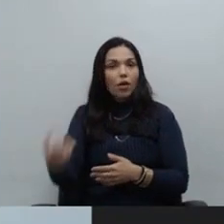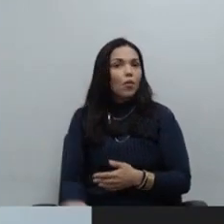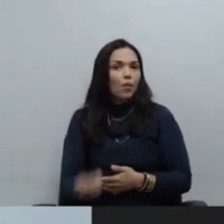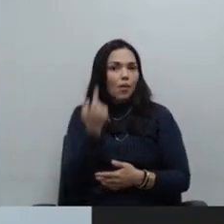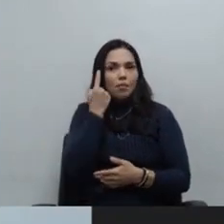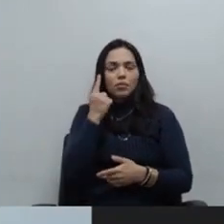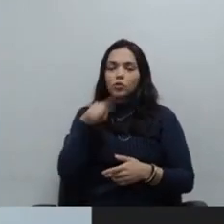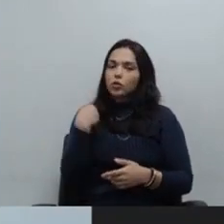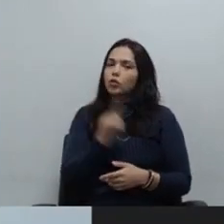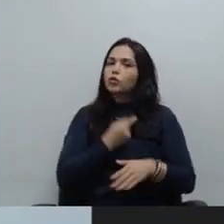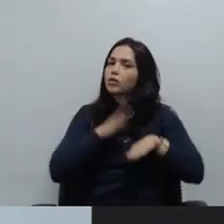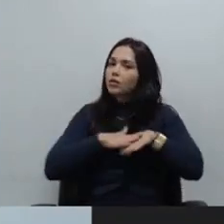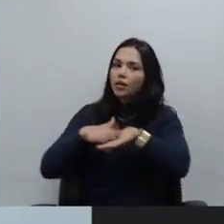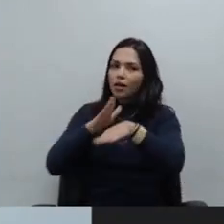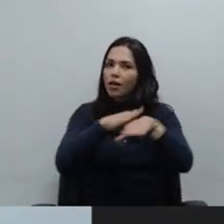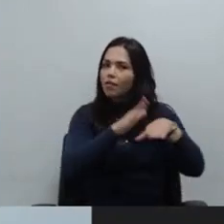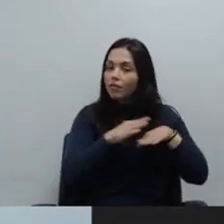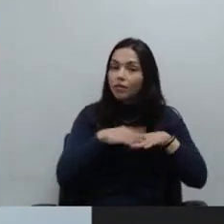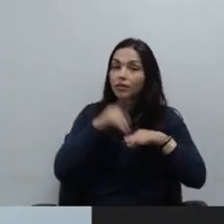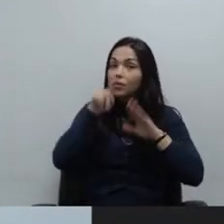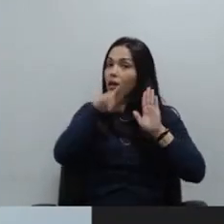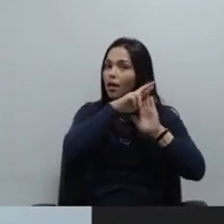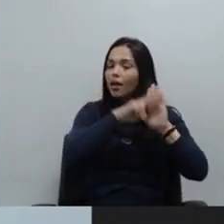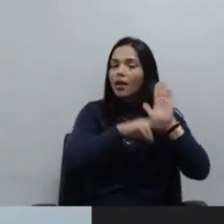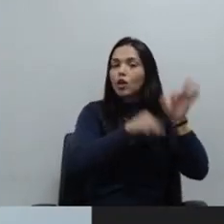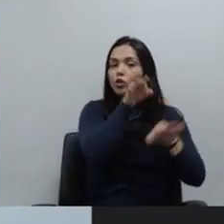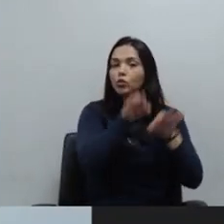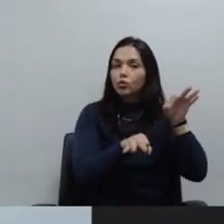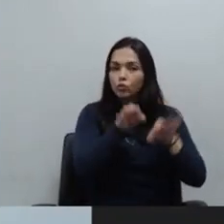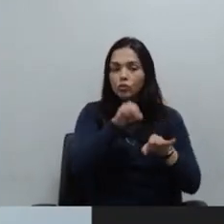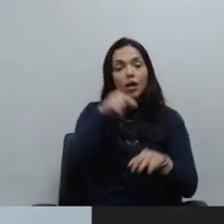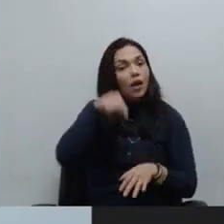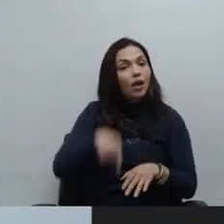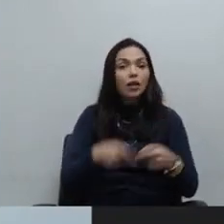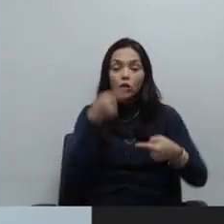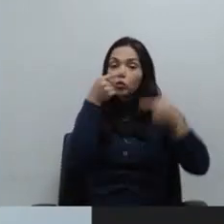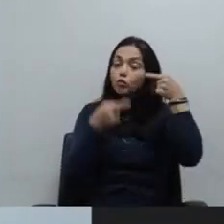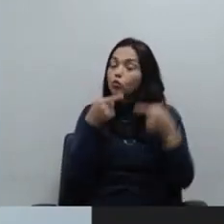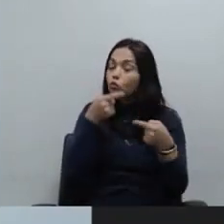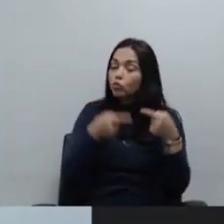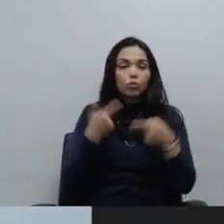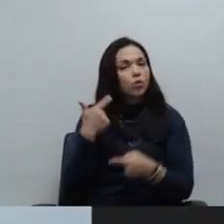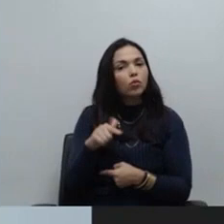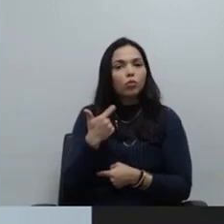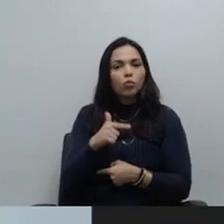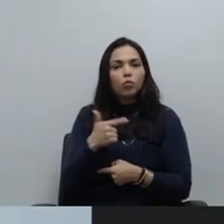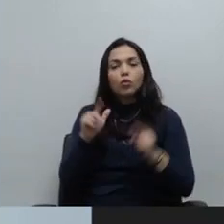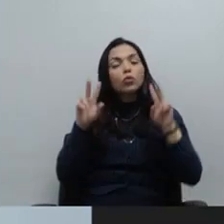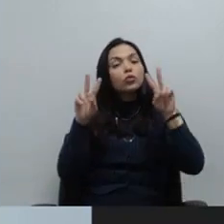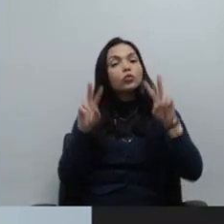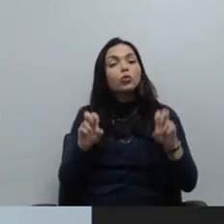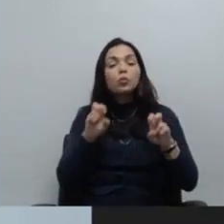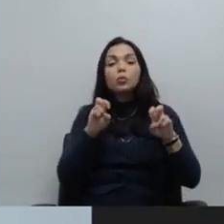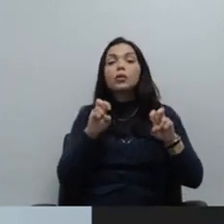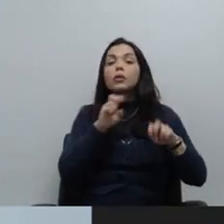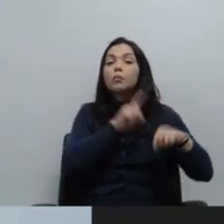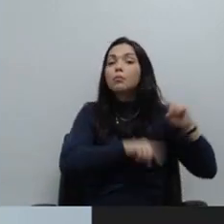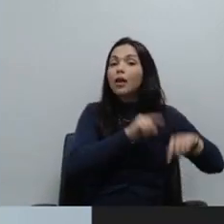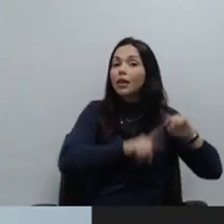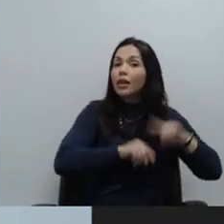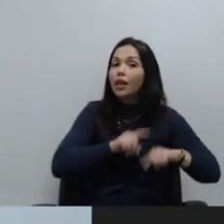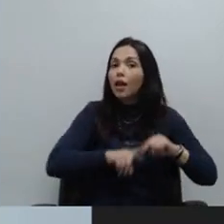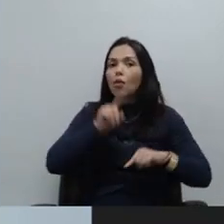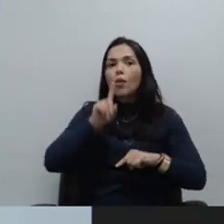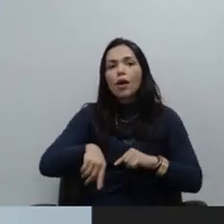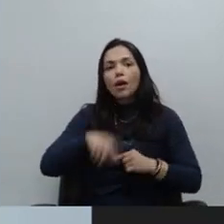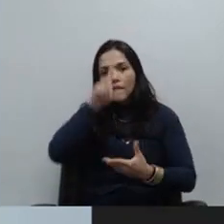está praticando em termos jurídicos. Aqui não há uma discussão material acerca das decisões da